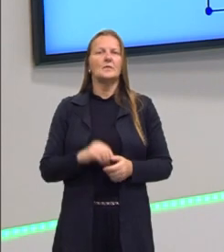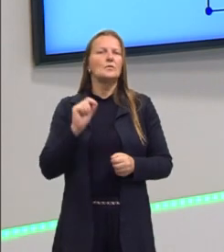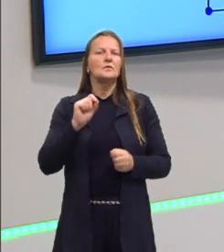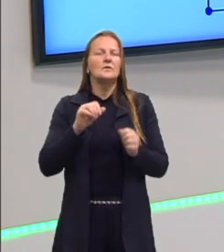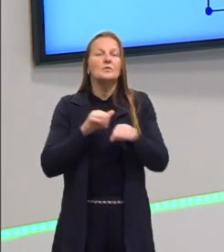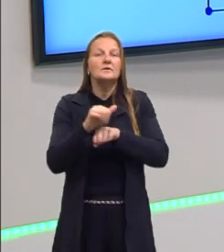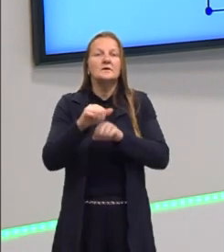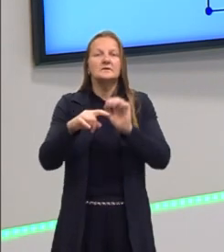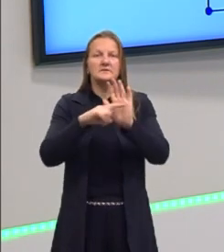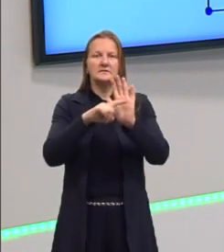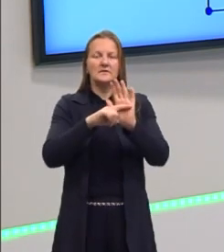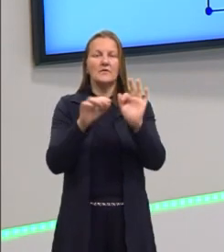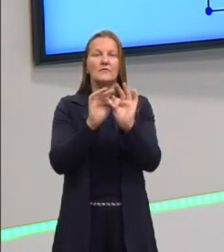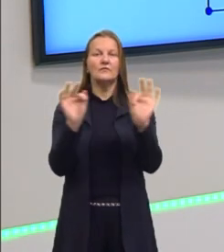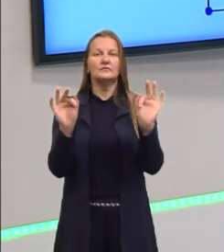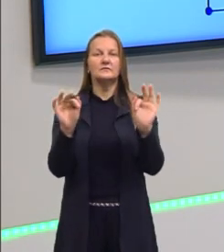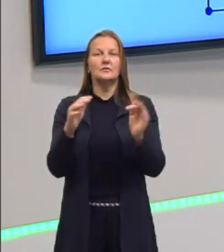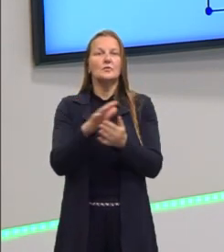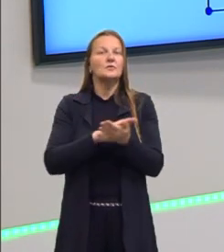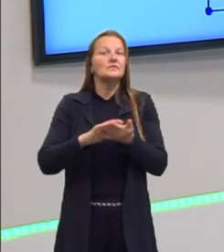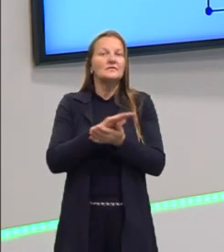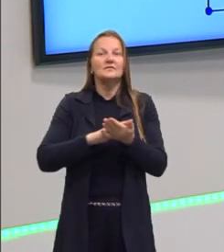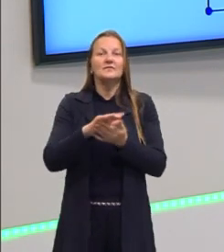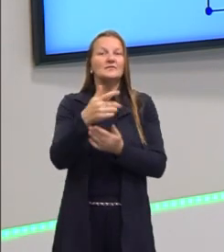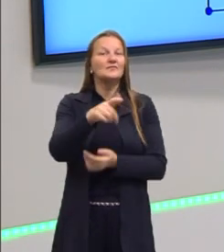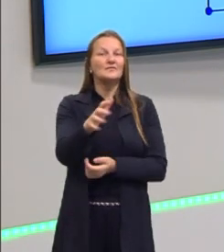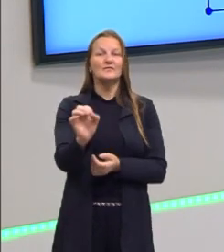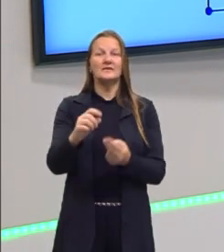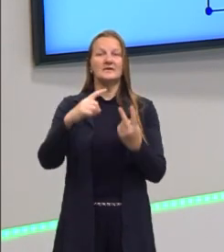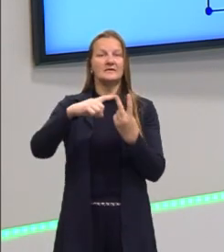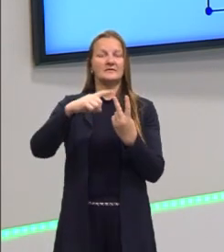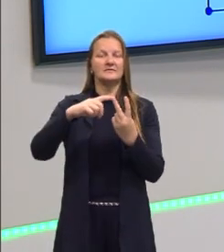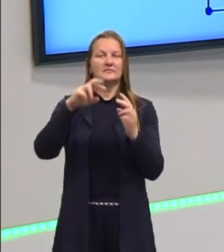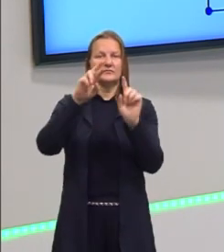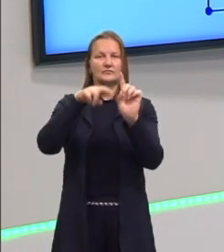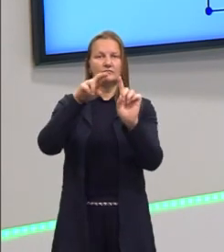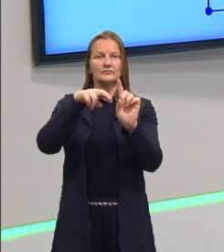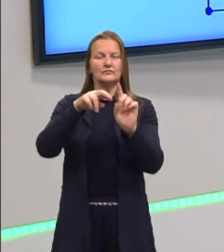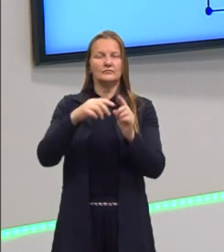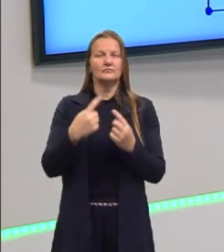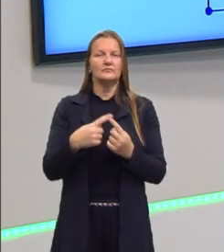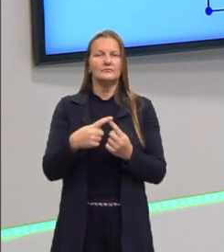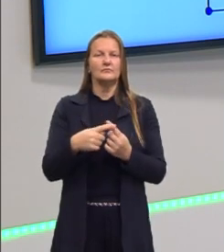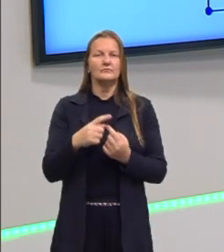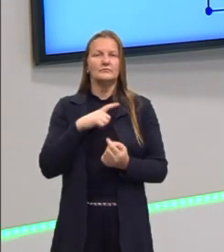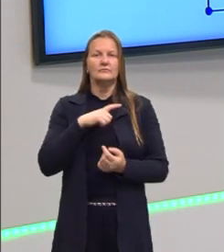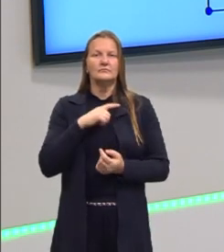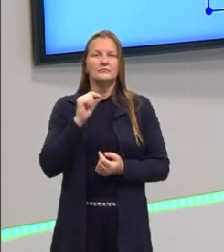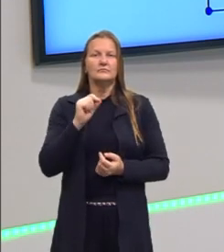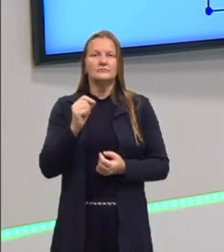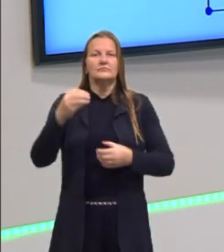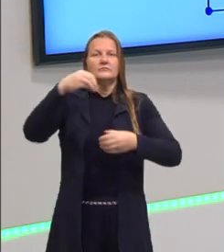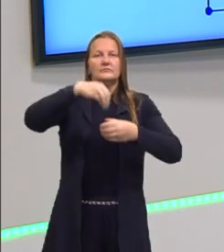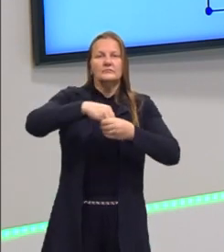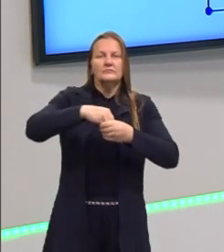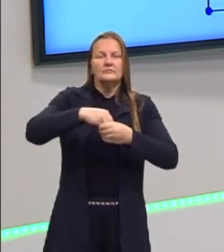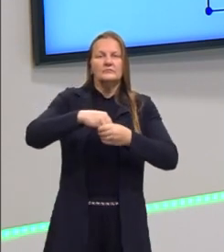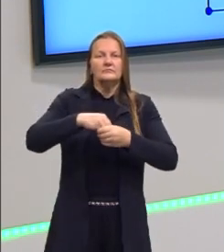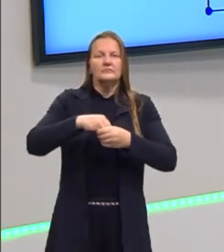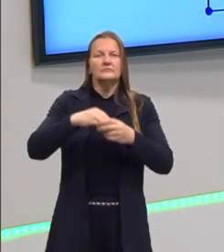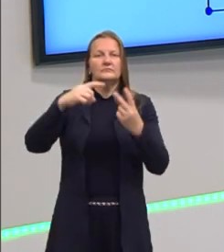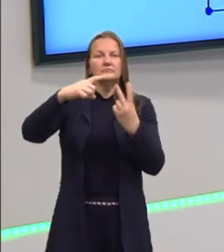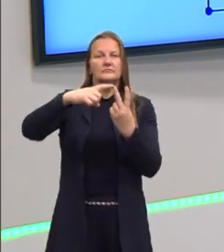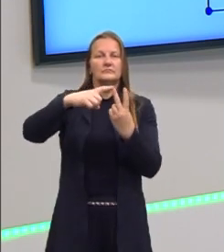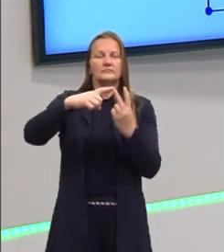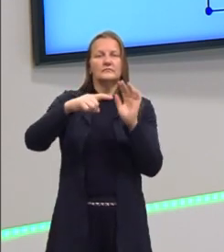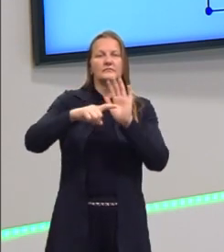caso, a gente diz que a função não possui raiz real. É quando nós temos ali dentro do radical um